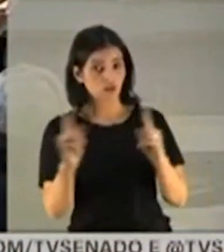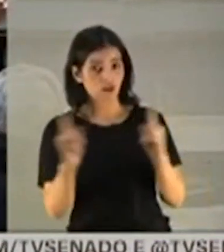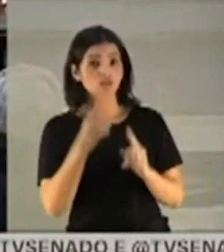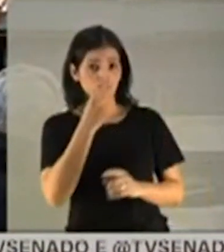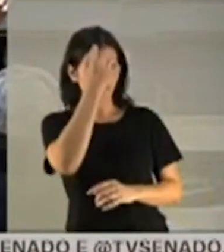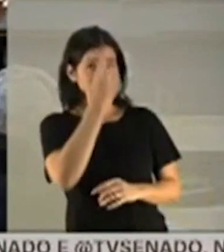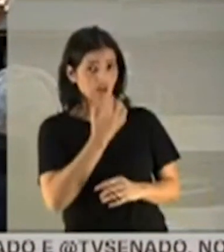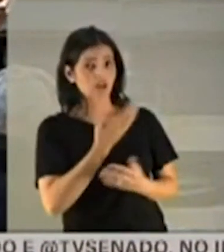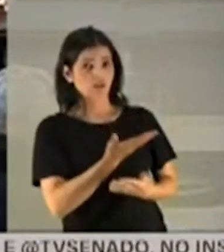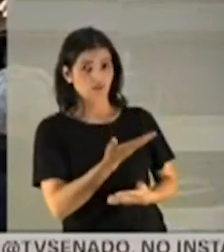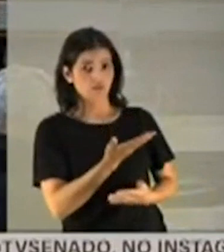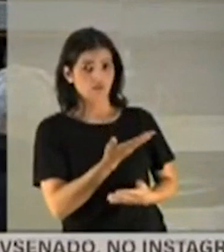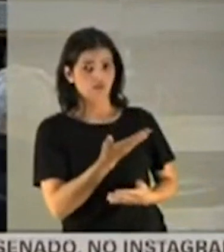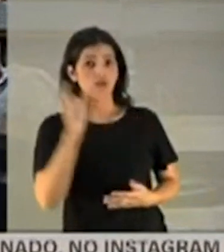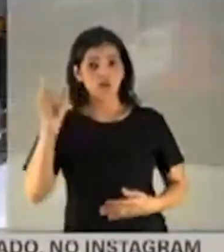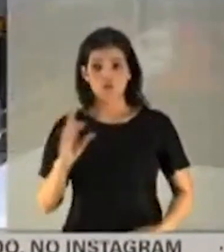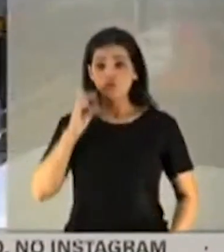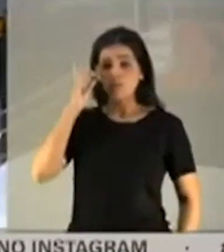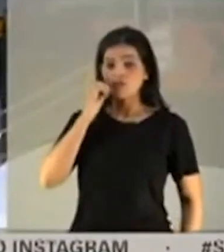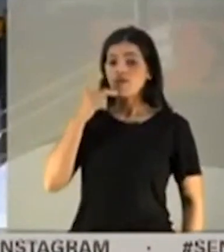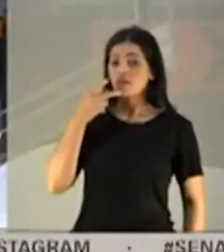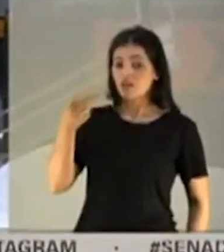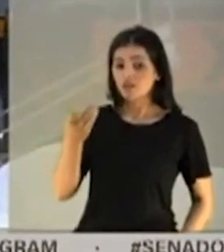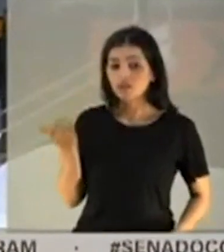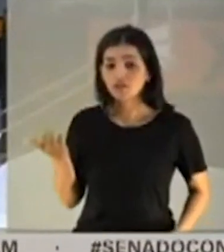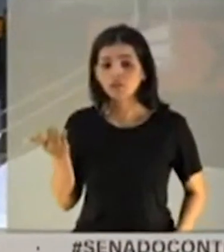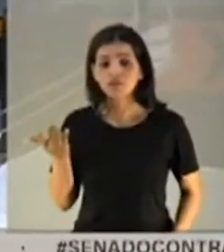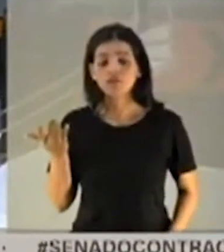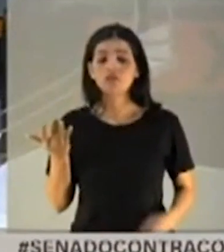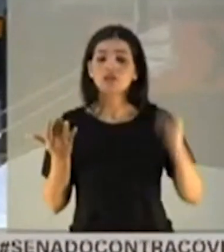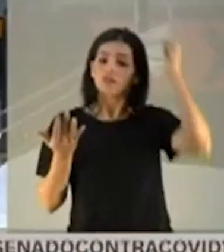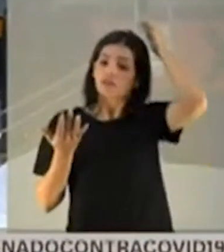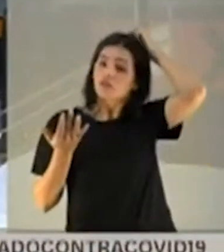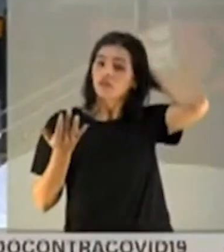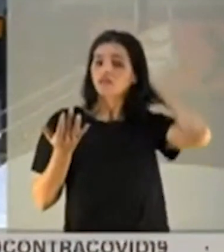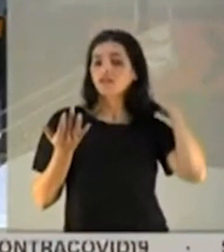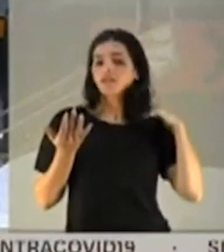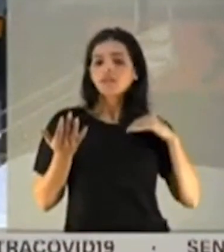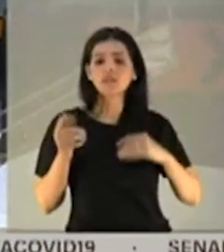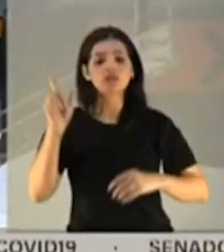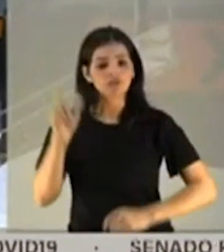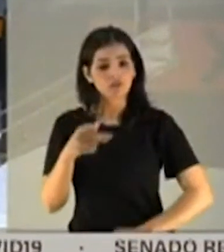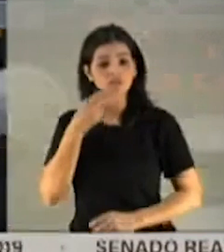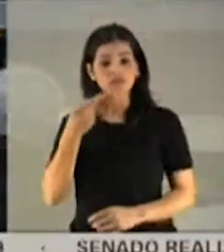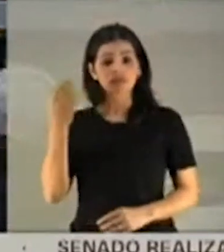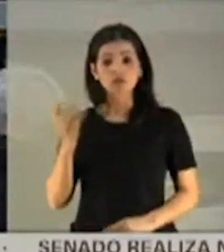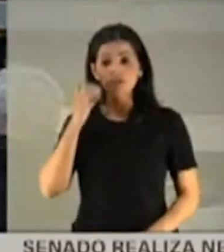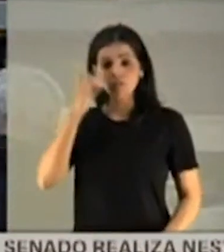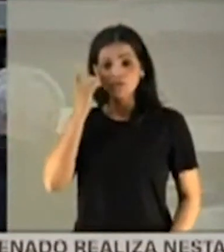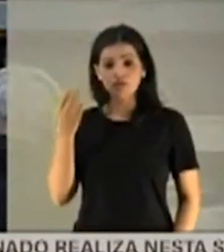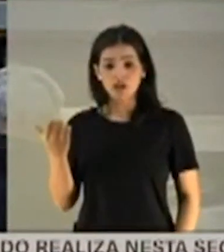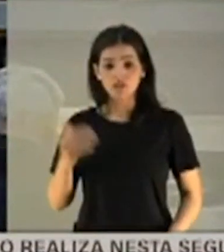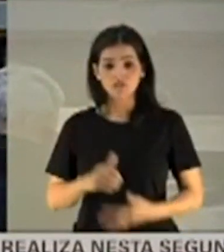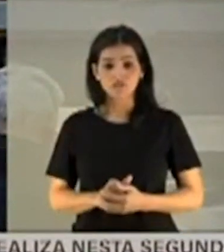sério, é sério. Está indo bem o que o deputado está falando. Não, não precisa terminar quando ele lembrar. Mas vamos ver o deputado. E assim, o que